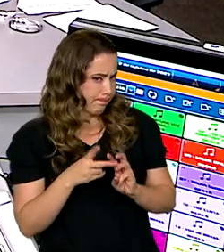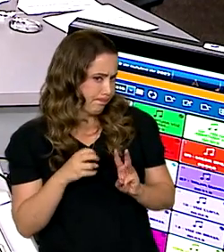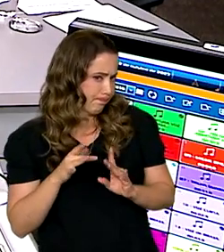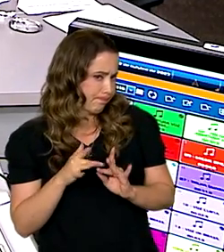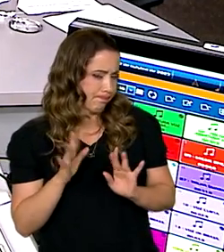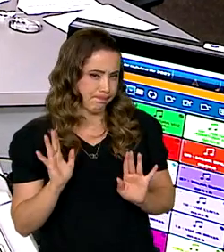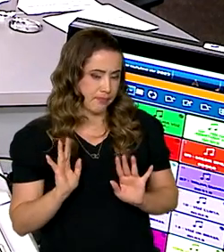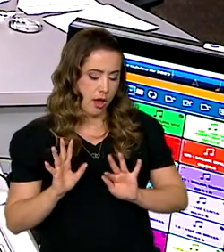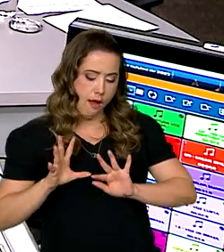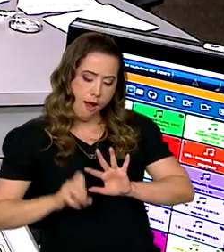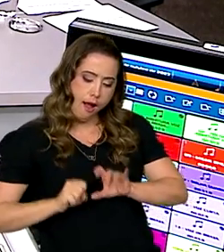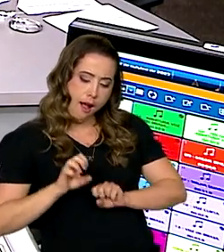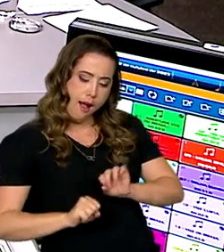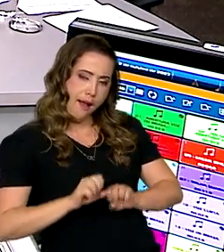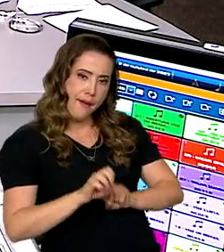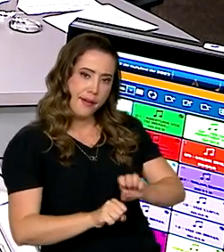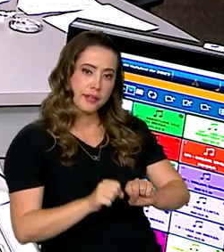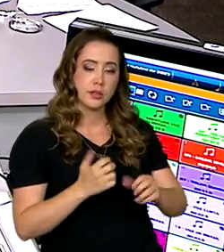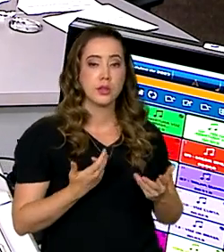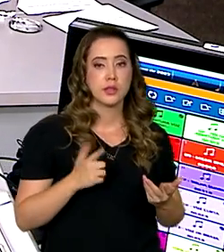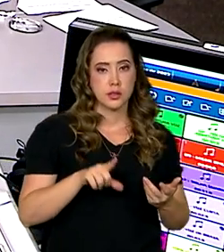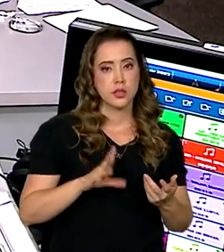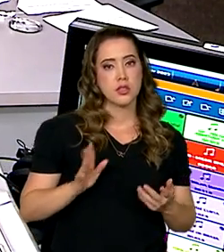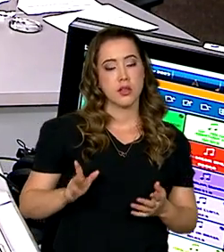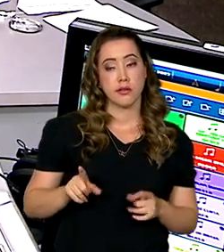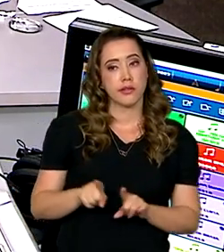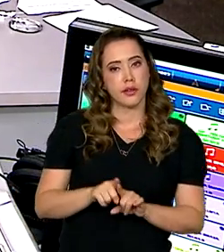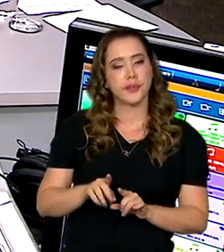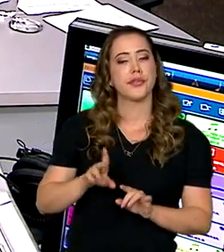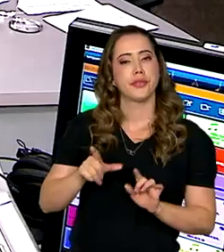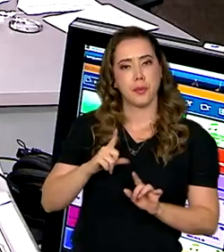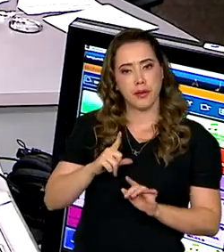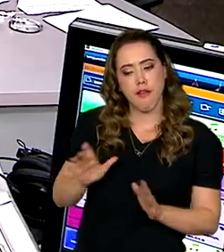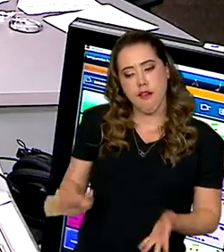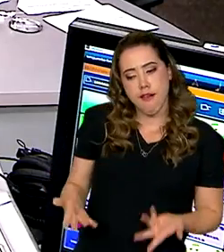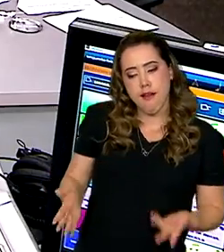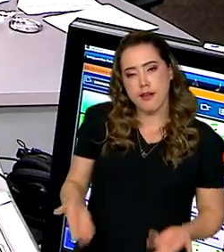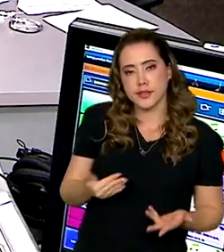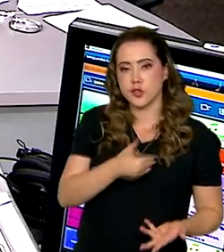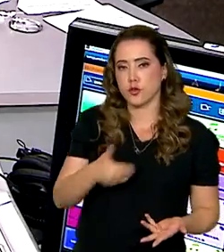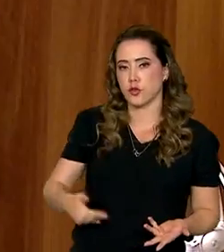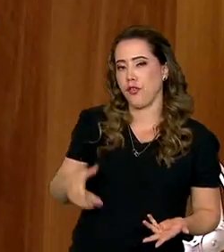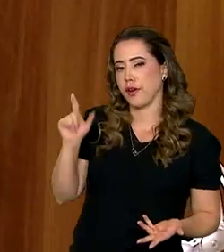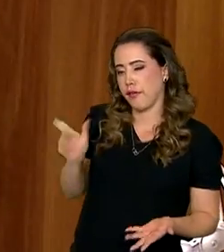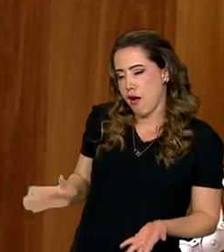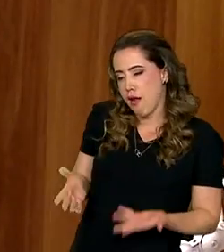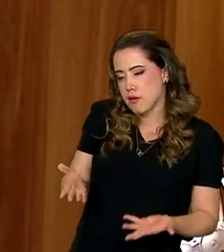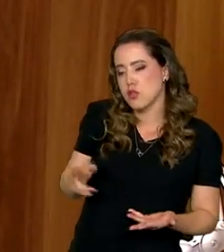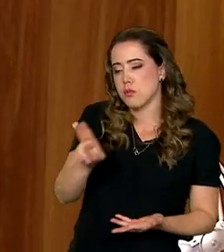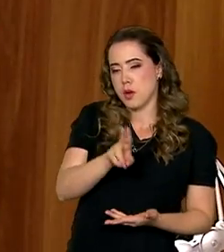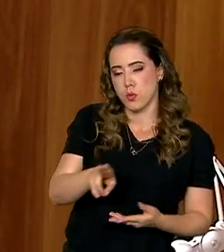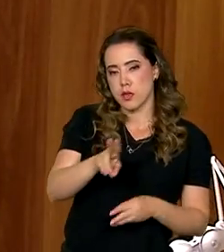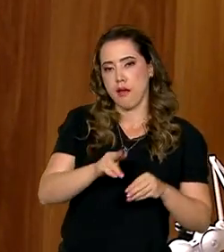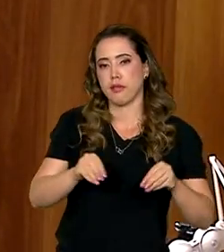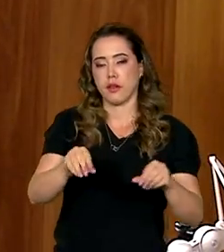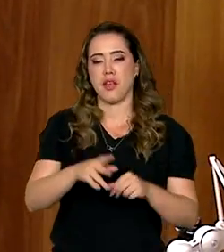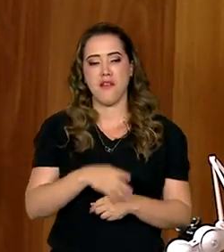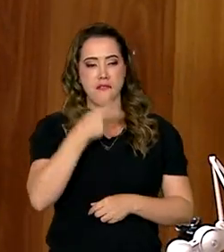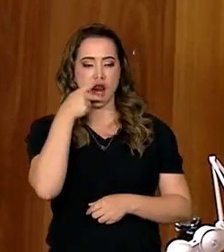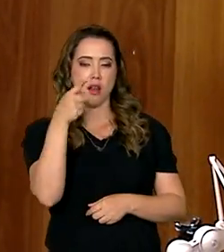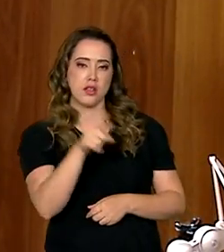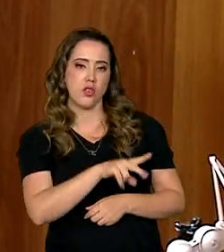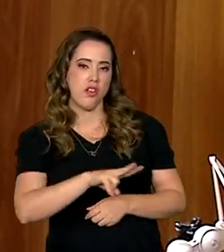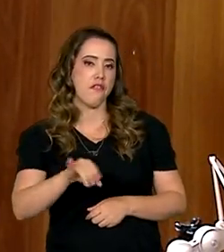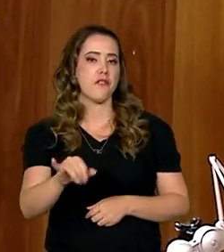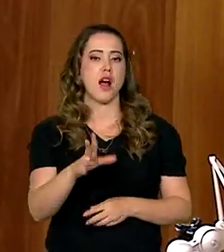anos, com forte até incentivo, indução do governo passado, com essa narrativa de